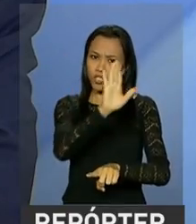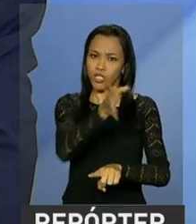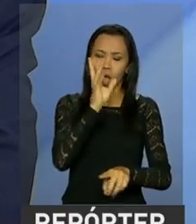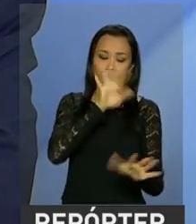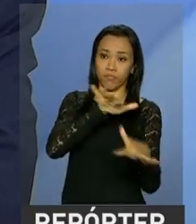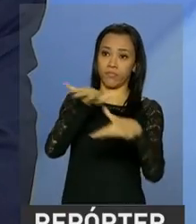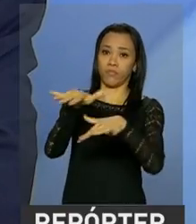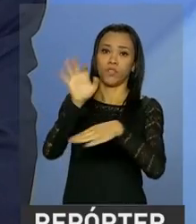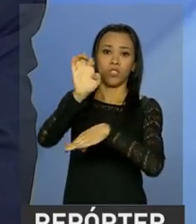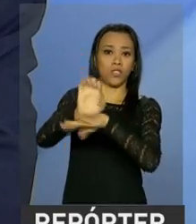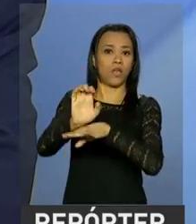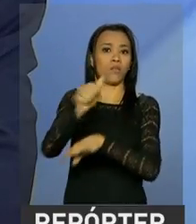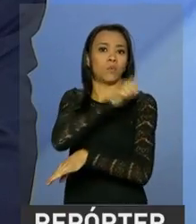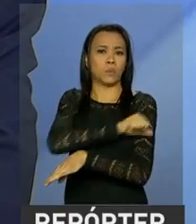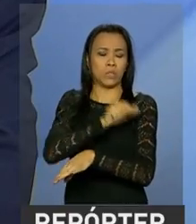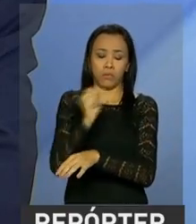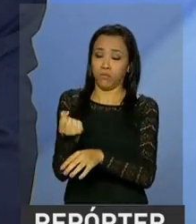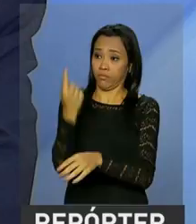acompanha.